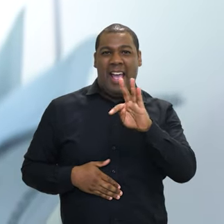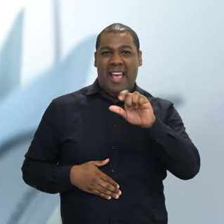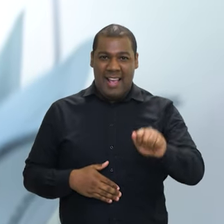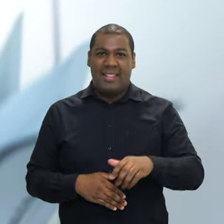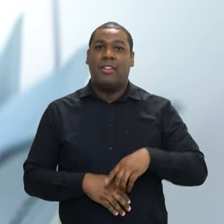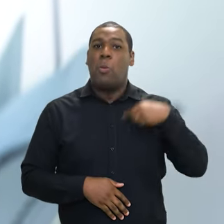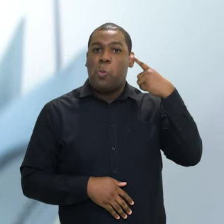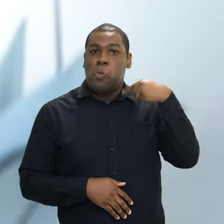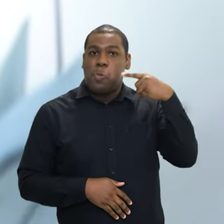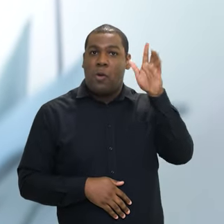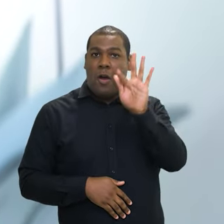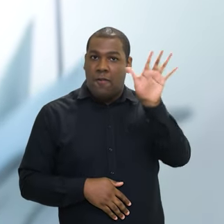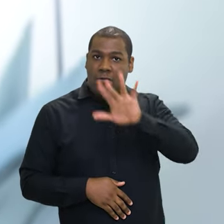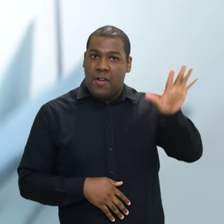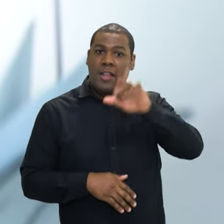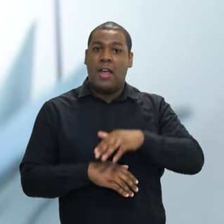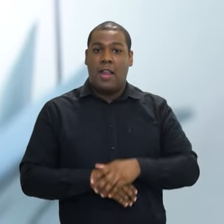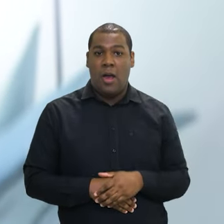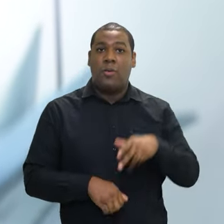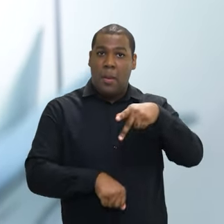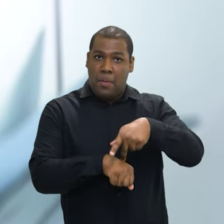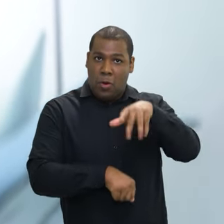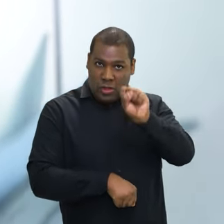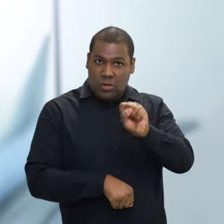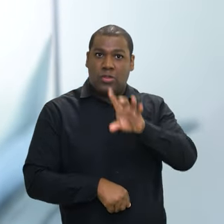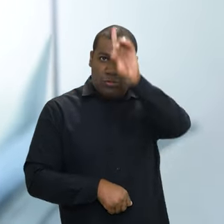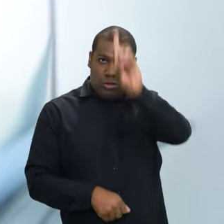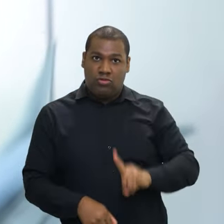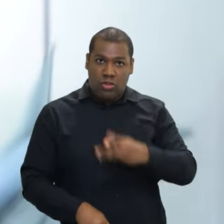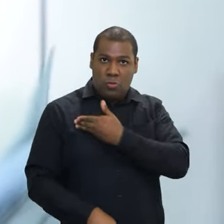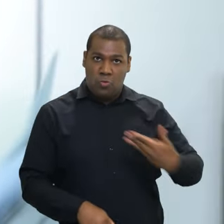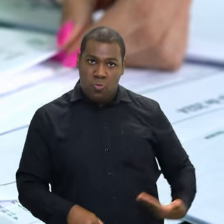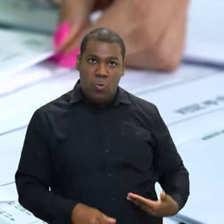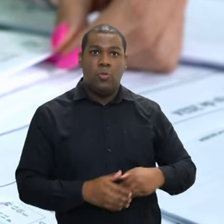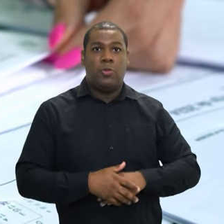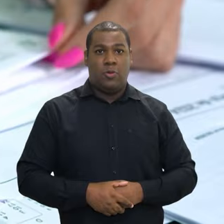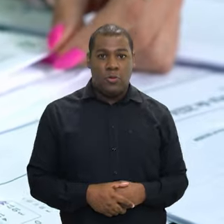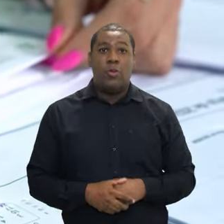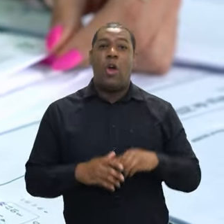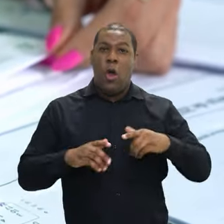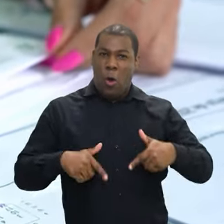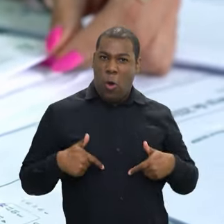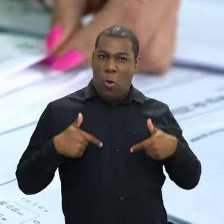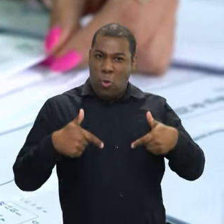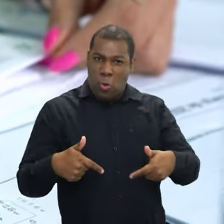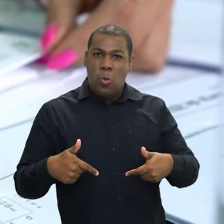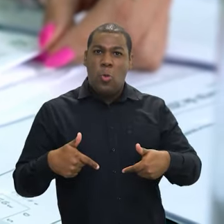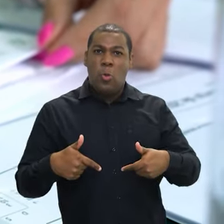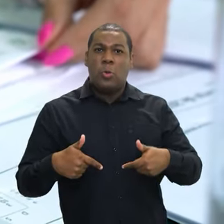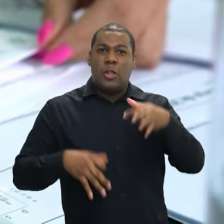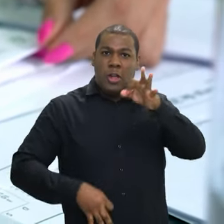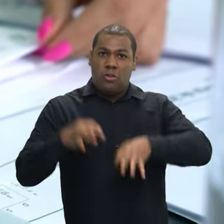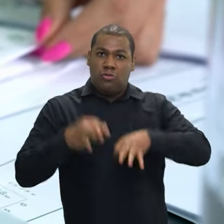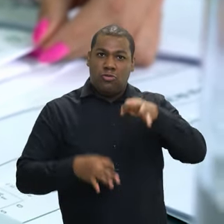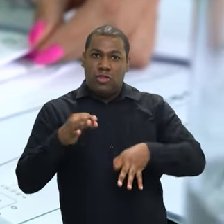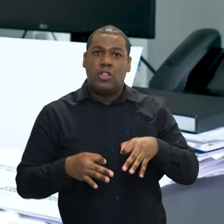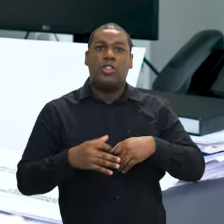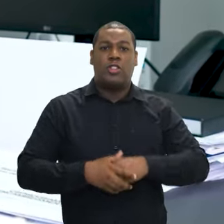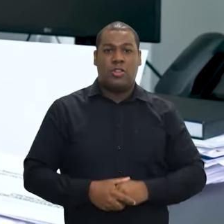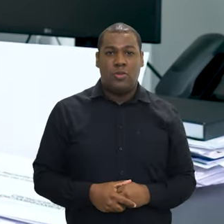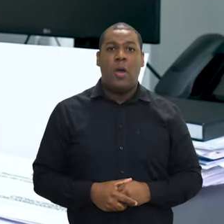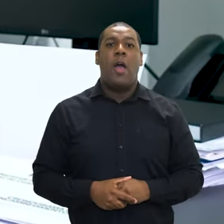Rita de Oliveira. Defensora pública federal, especialista em direito público, sua carreira é marcada por uma dedicação à